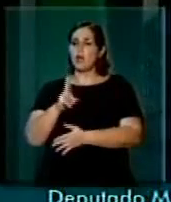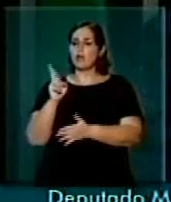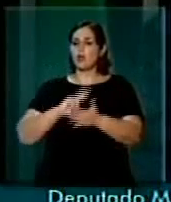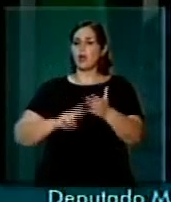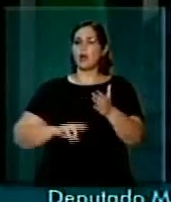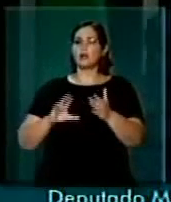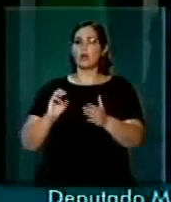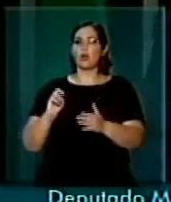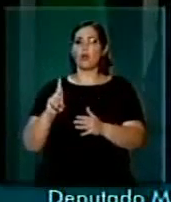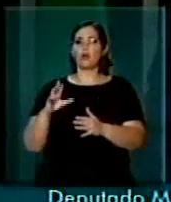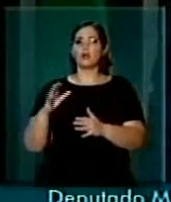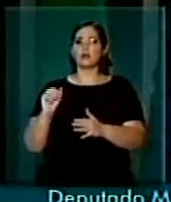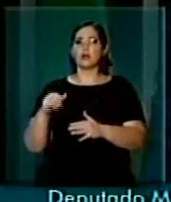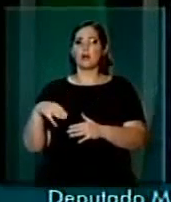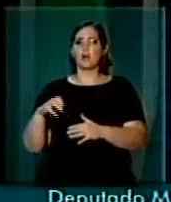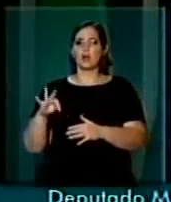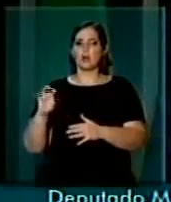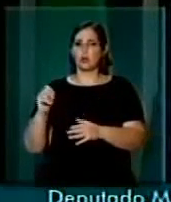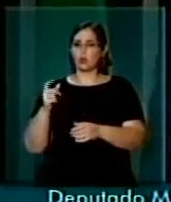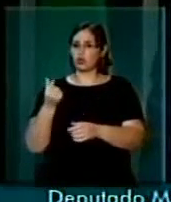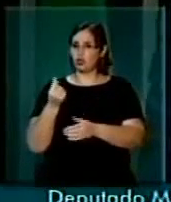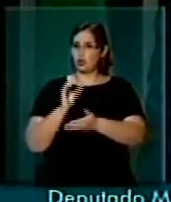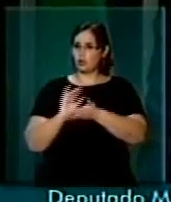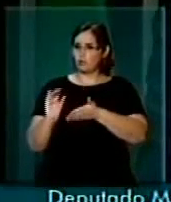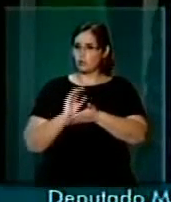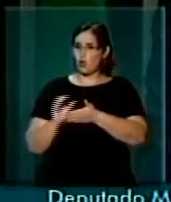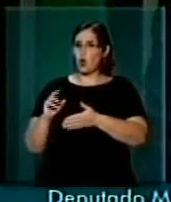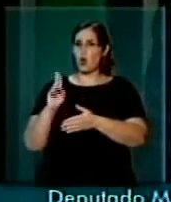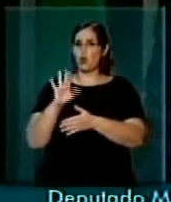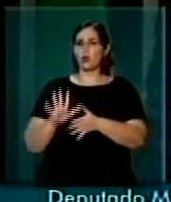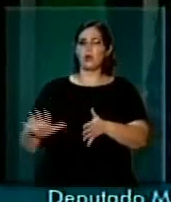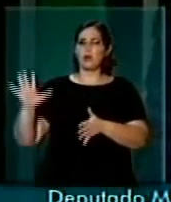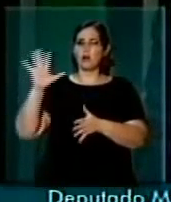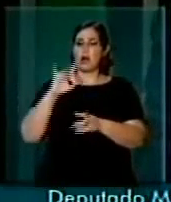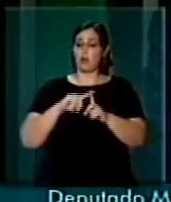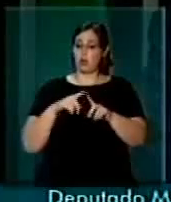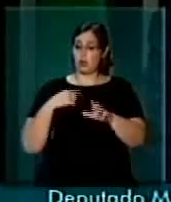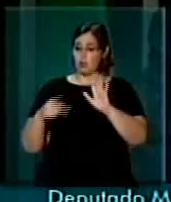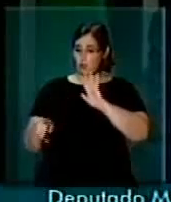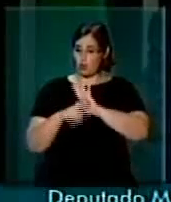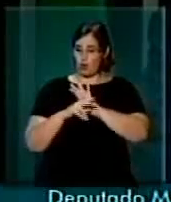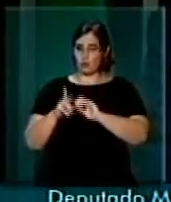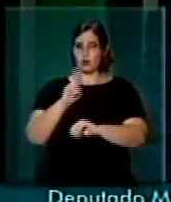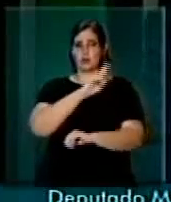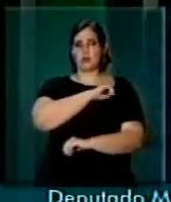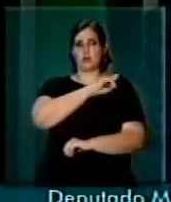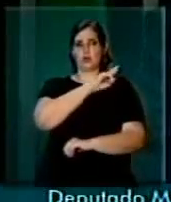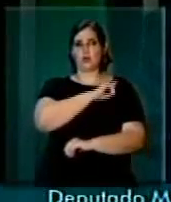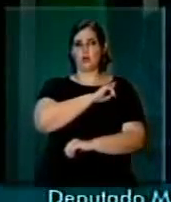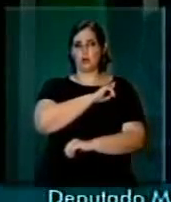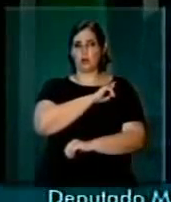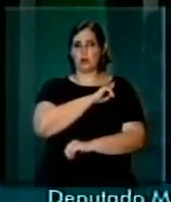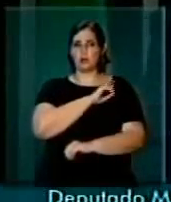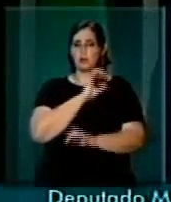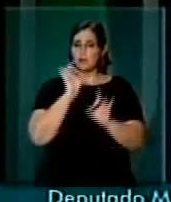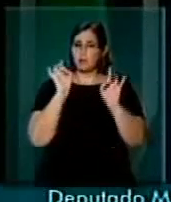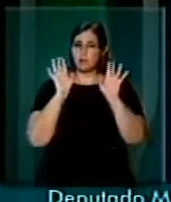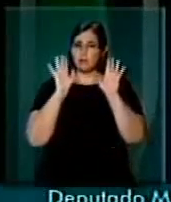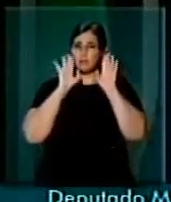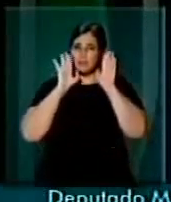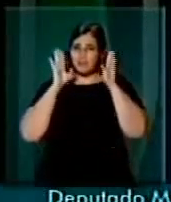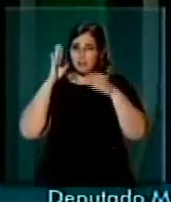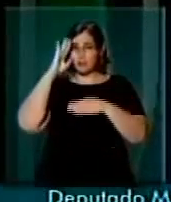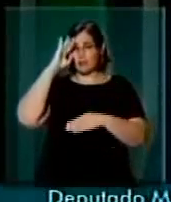Orçamento da União que está sob minha responsabilidade, especialmente para